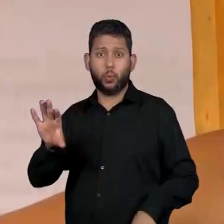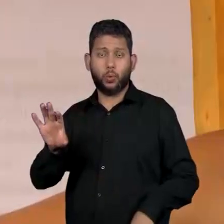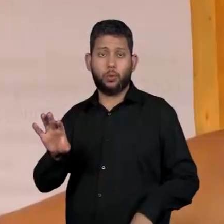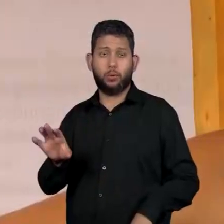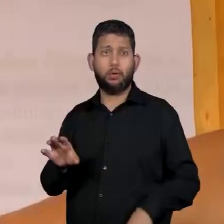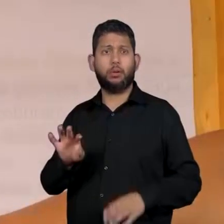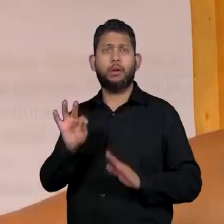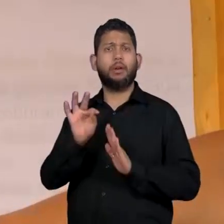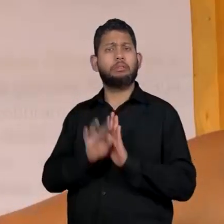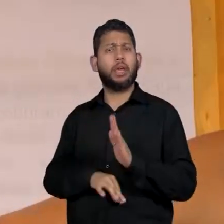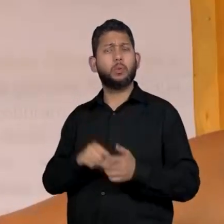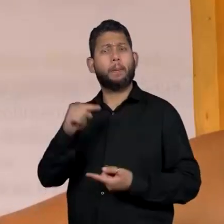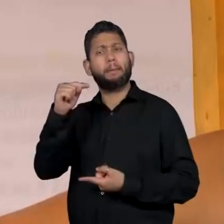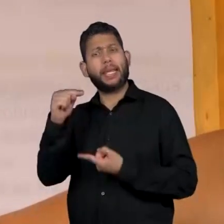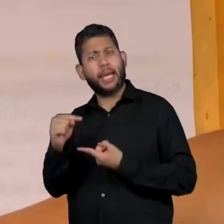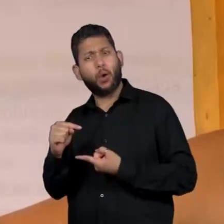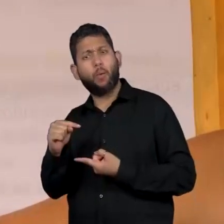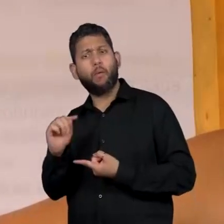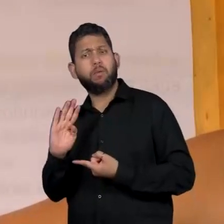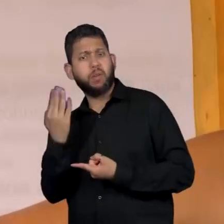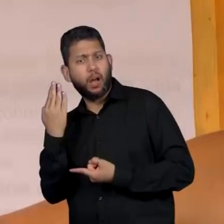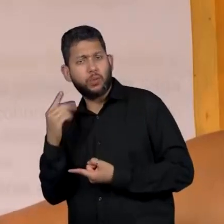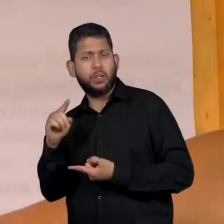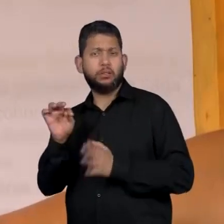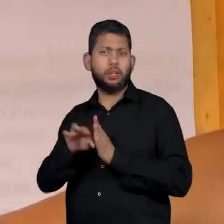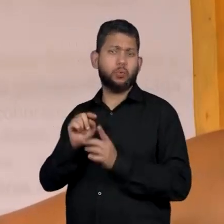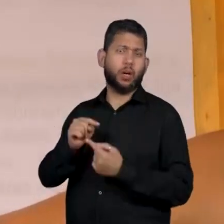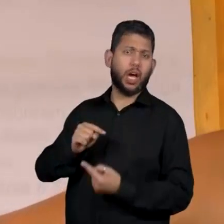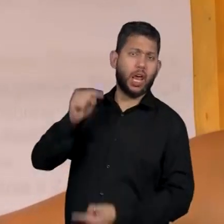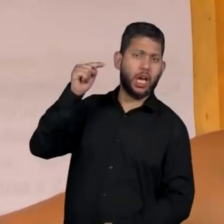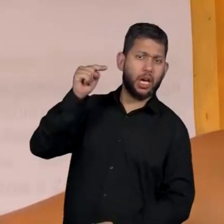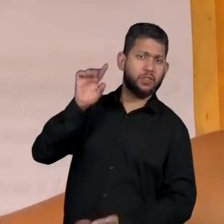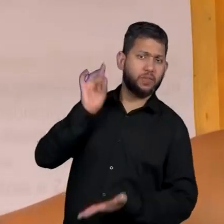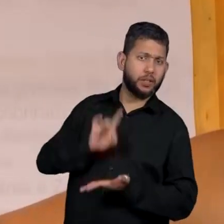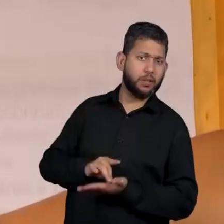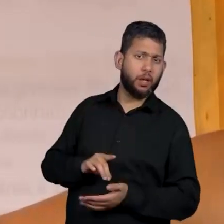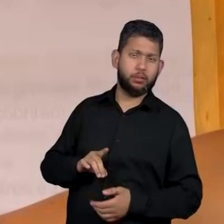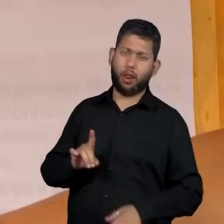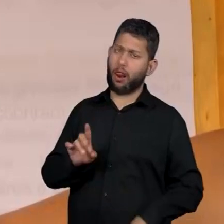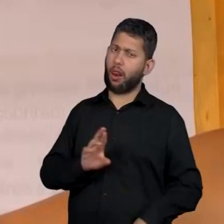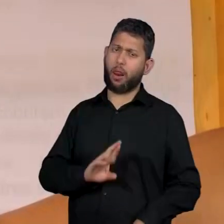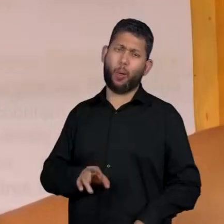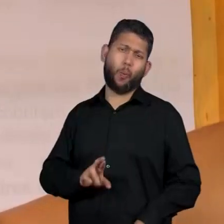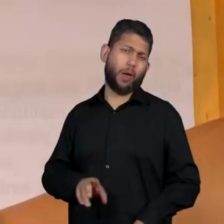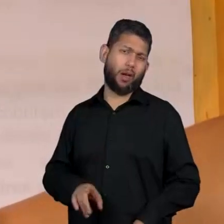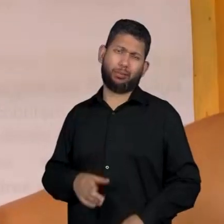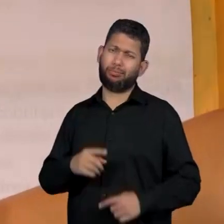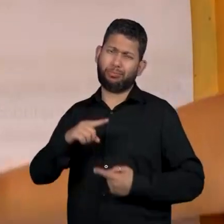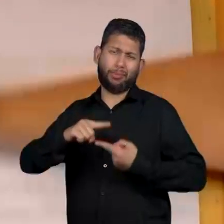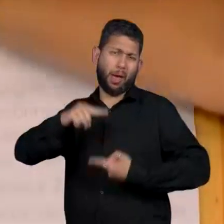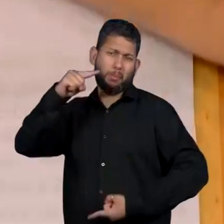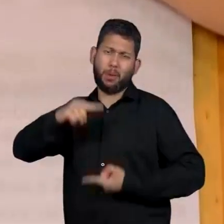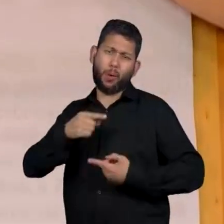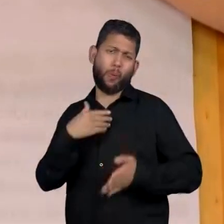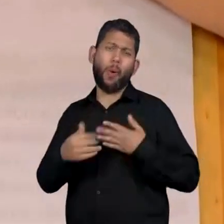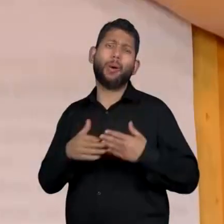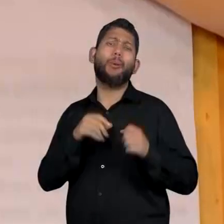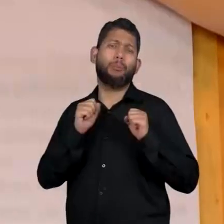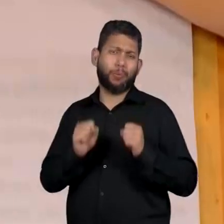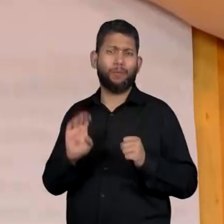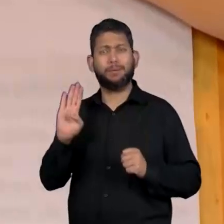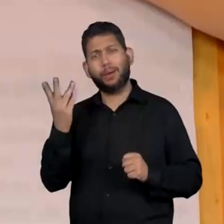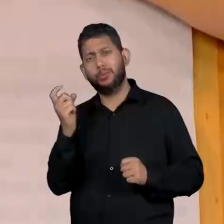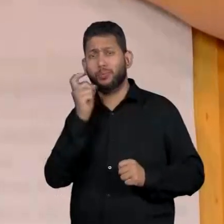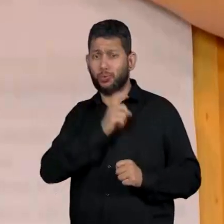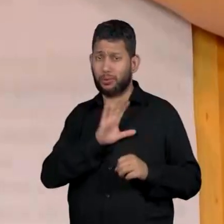o tamanho que vai definir nada com relação a fato ou fake. Mas algumas coisas que eu